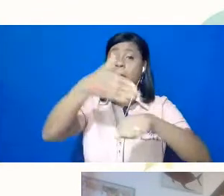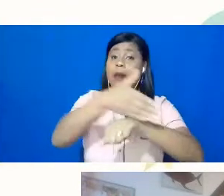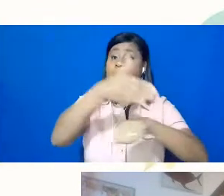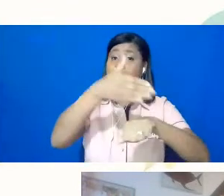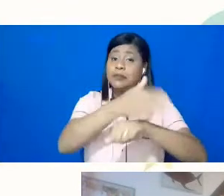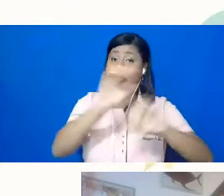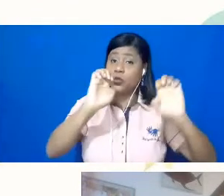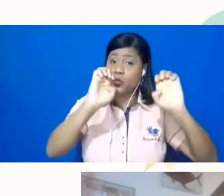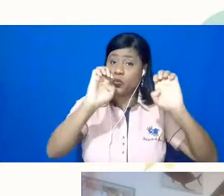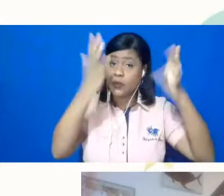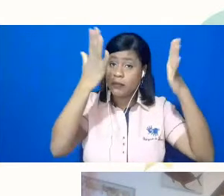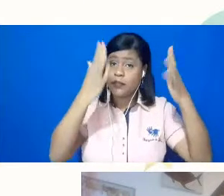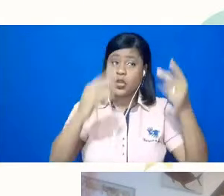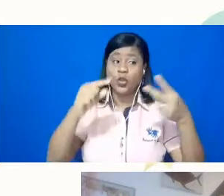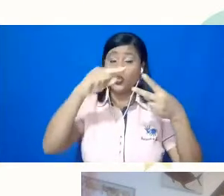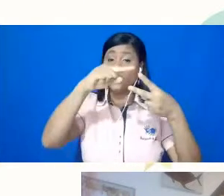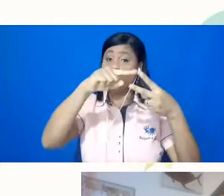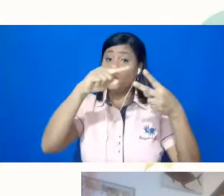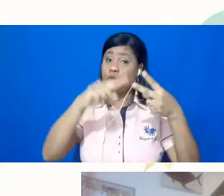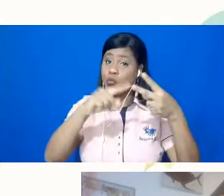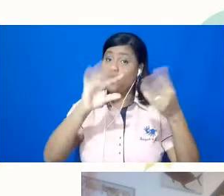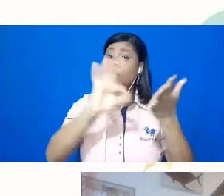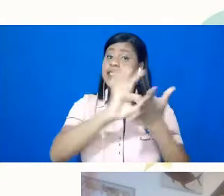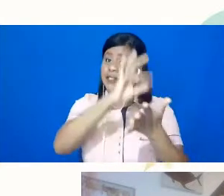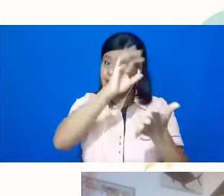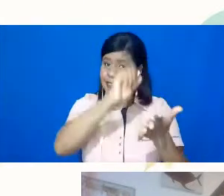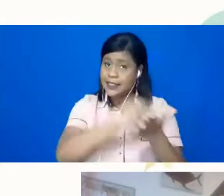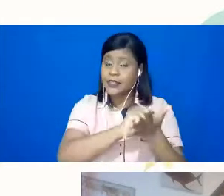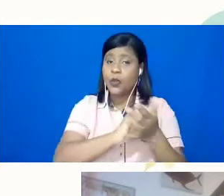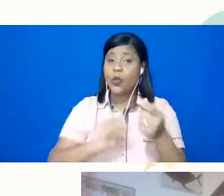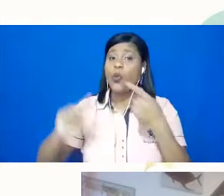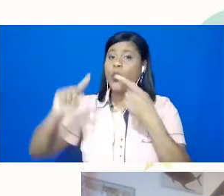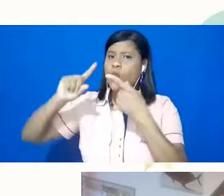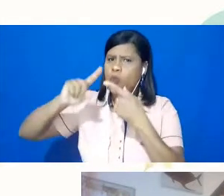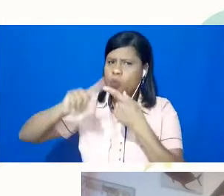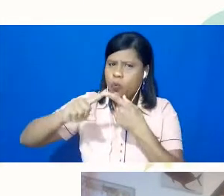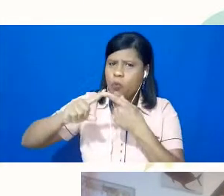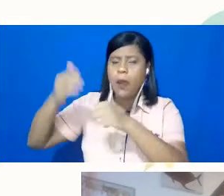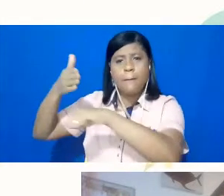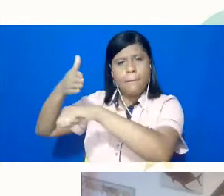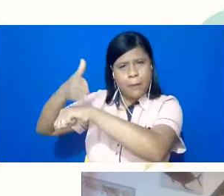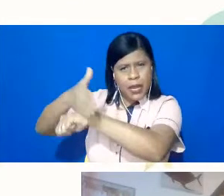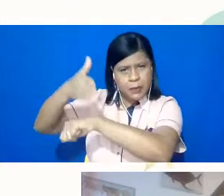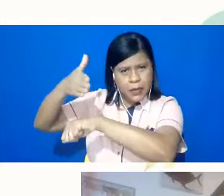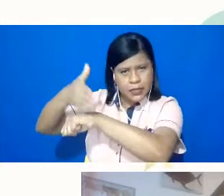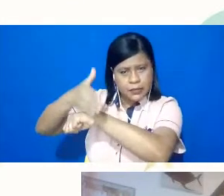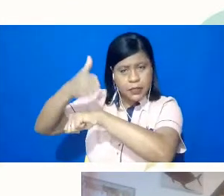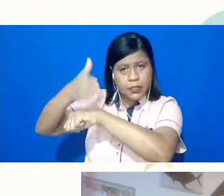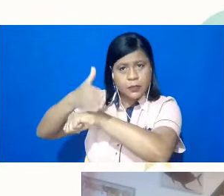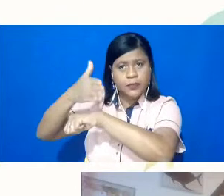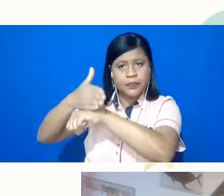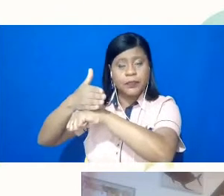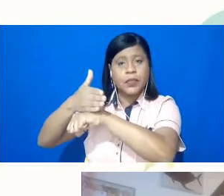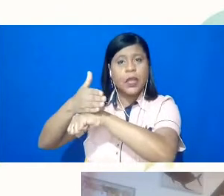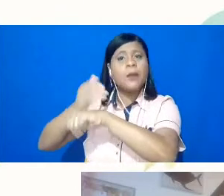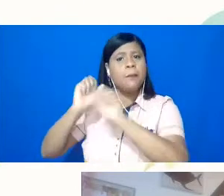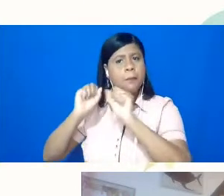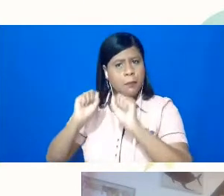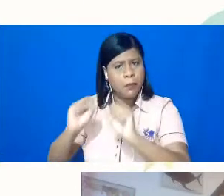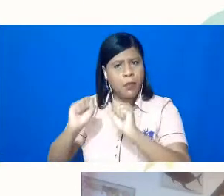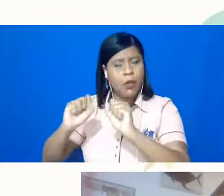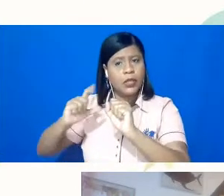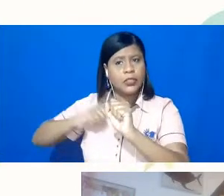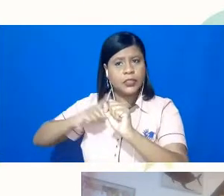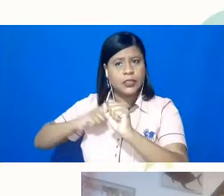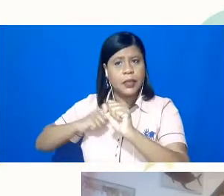são duas inscrições, na verdade, digamos assim, né, uma inscrição como participante do evento, isso dá direito à